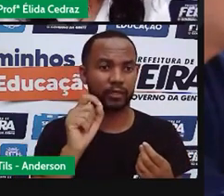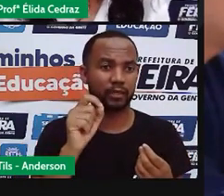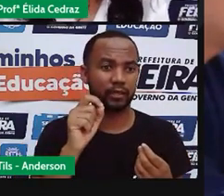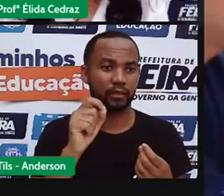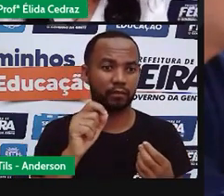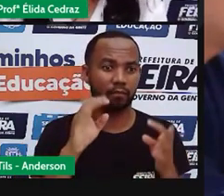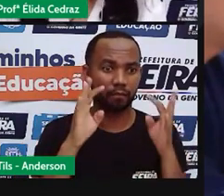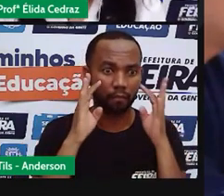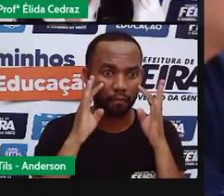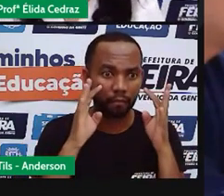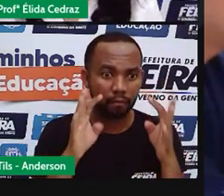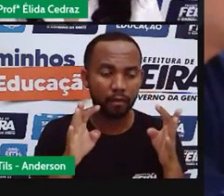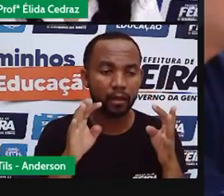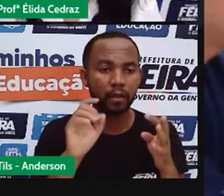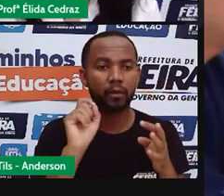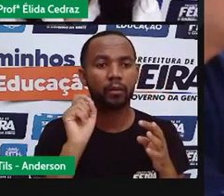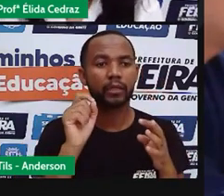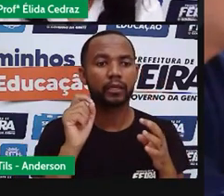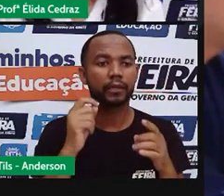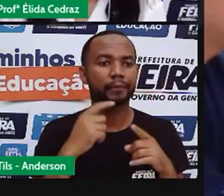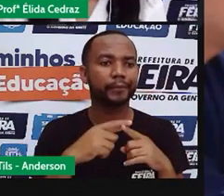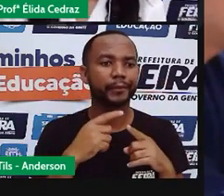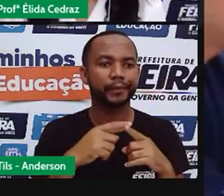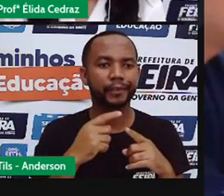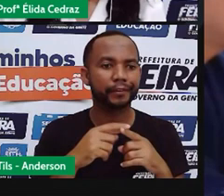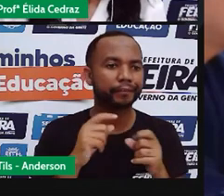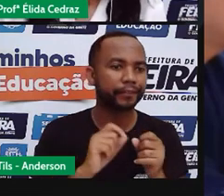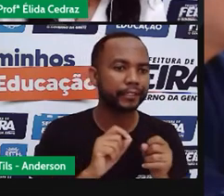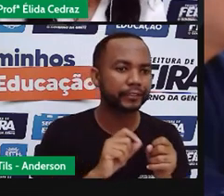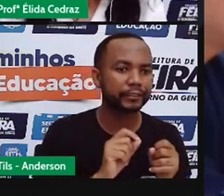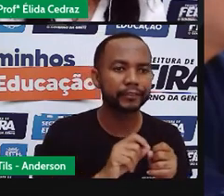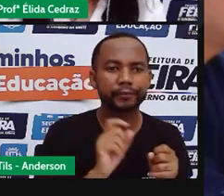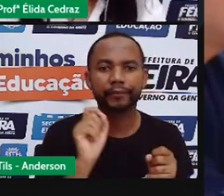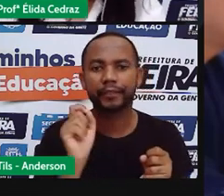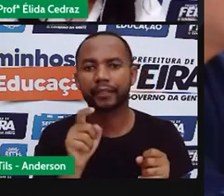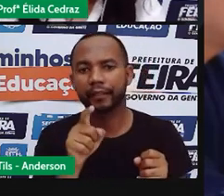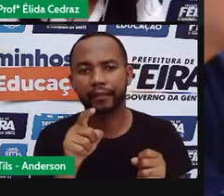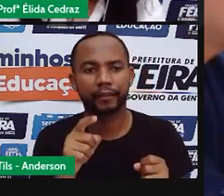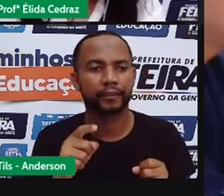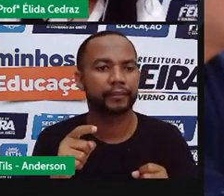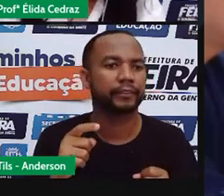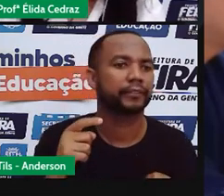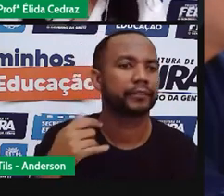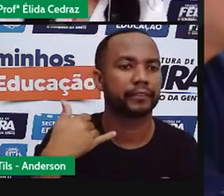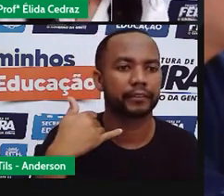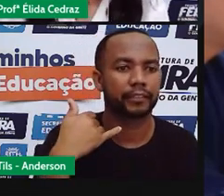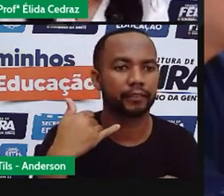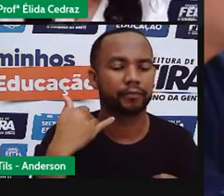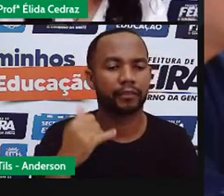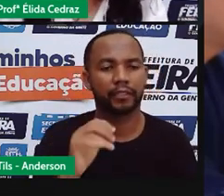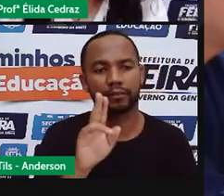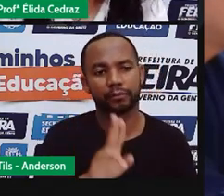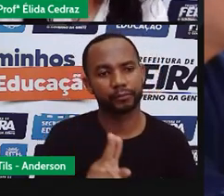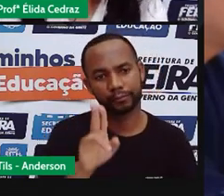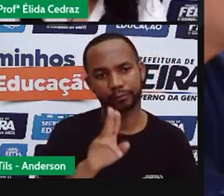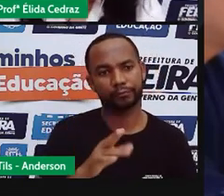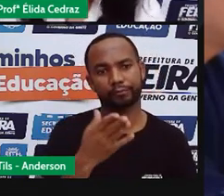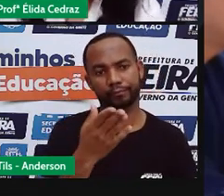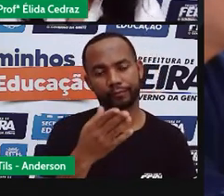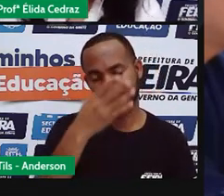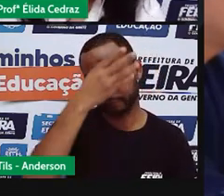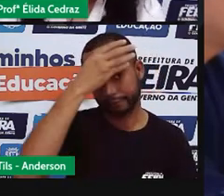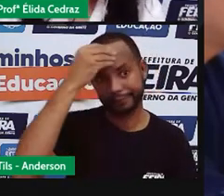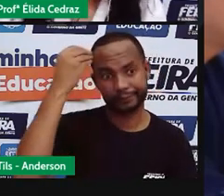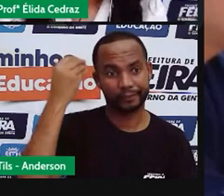concentradas com o que estão fazendo através do celular ou uso da internet, que esquecem que